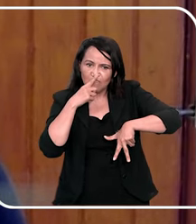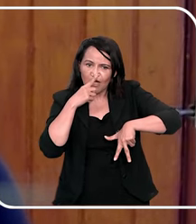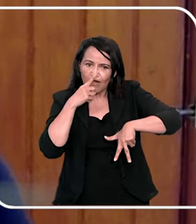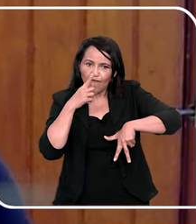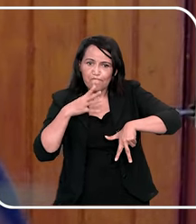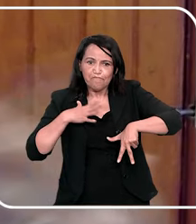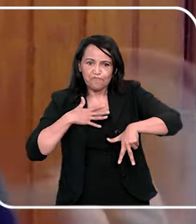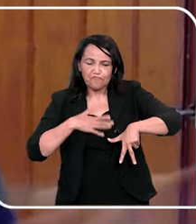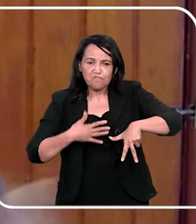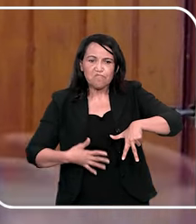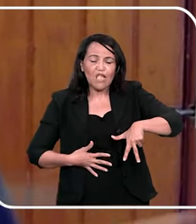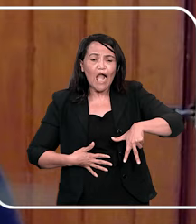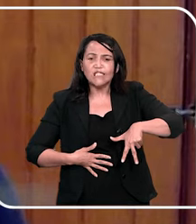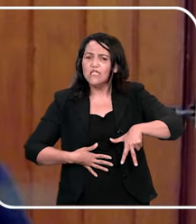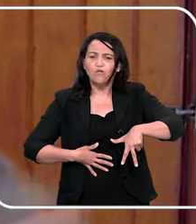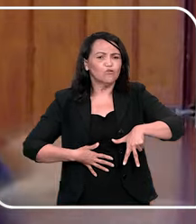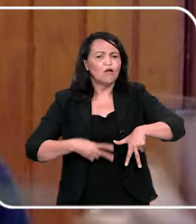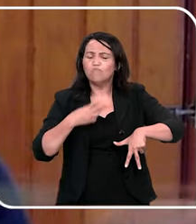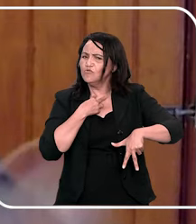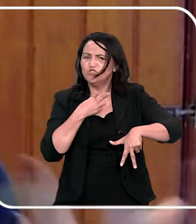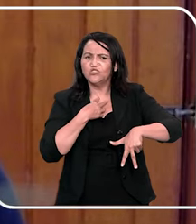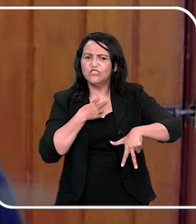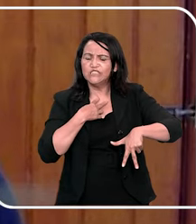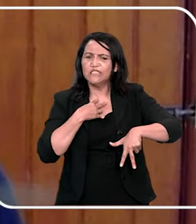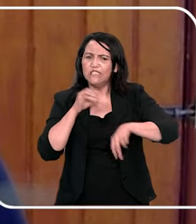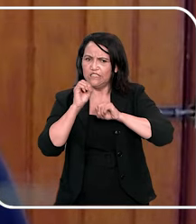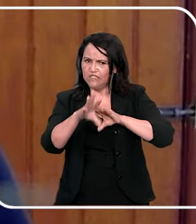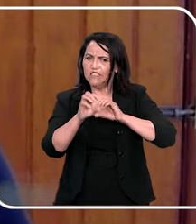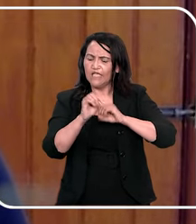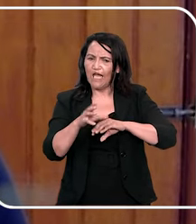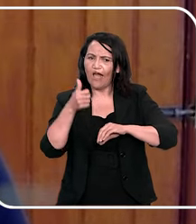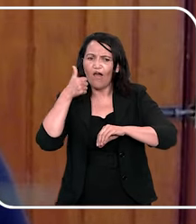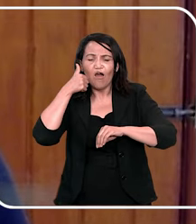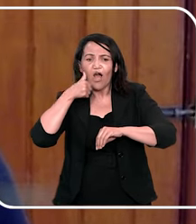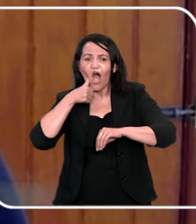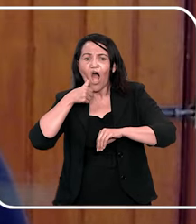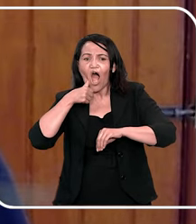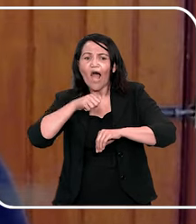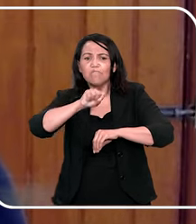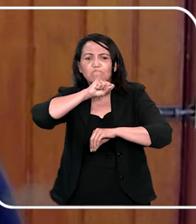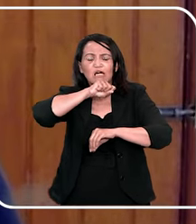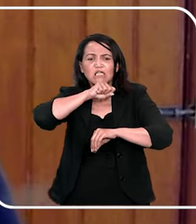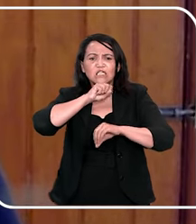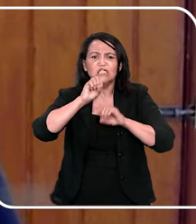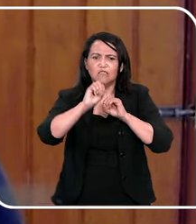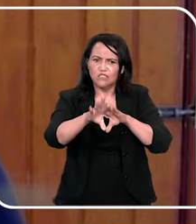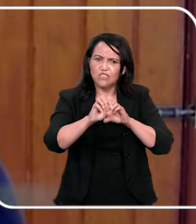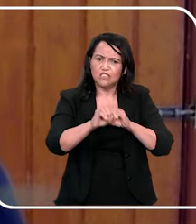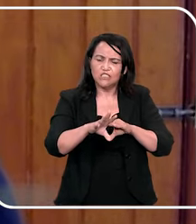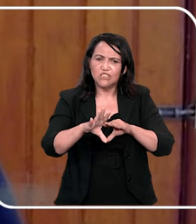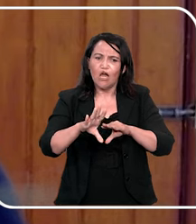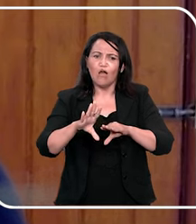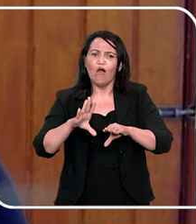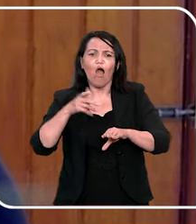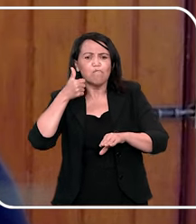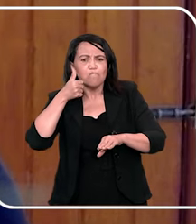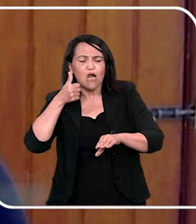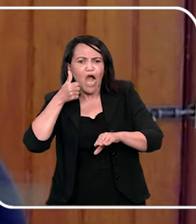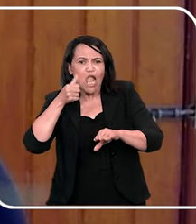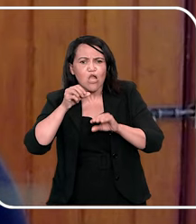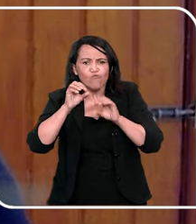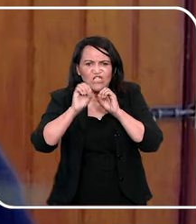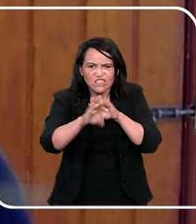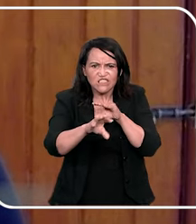e eu não podia também dar uma aula para aquele menino, se é a mãe, tem conhecimento ali, e eu expliquei de uma forma muito simples, é tudo que é